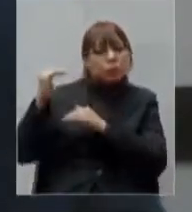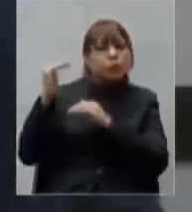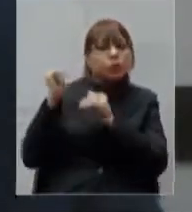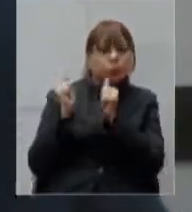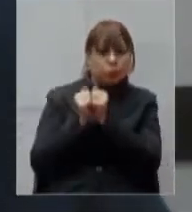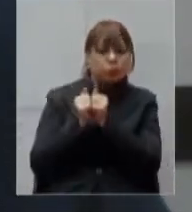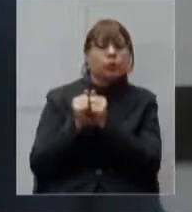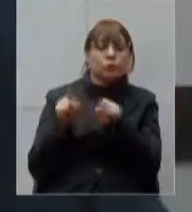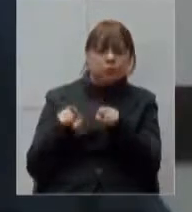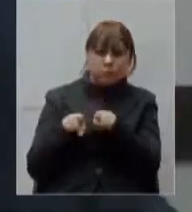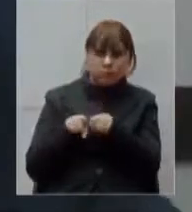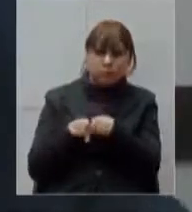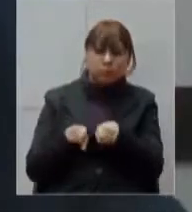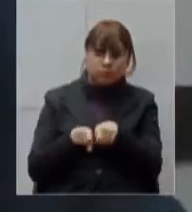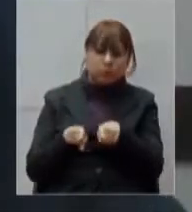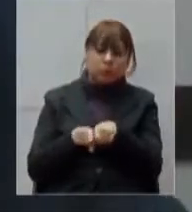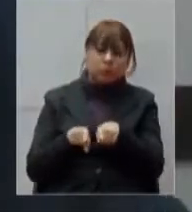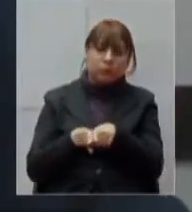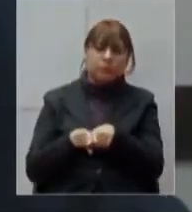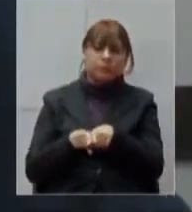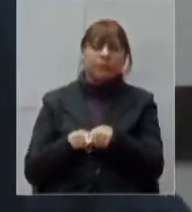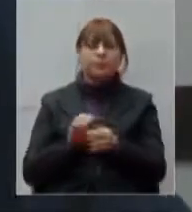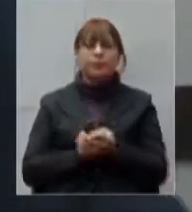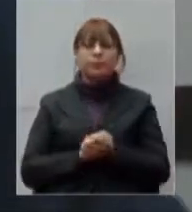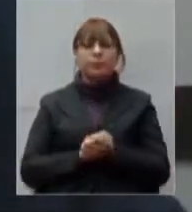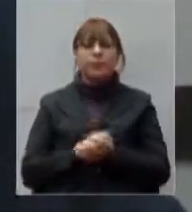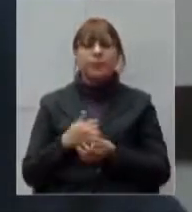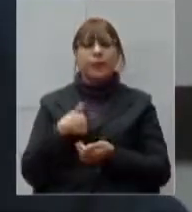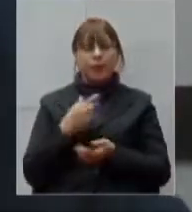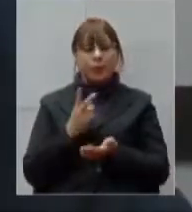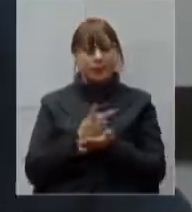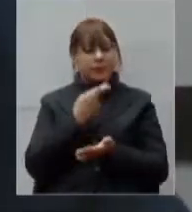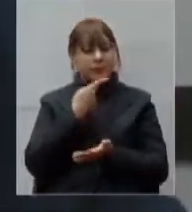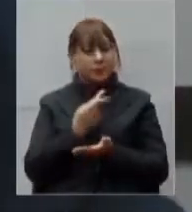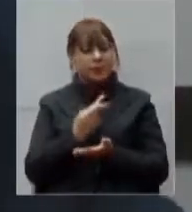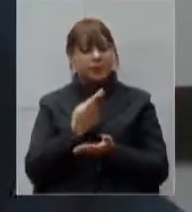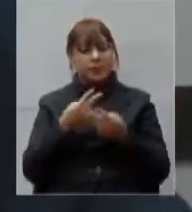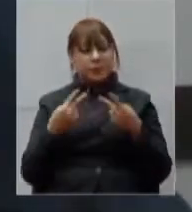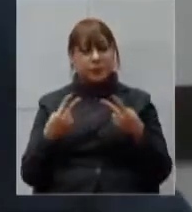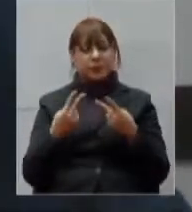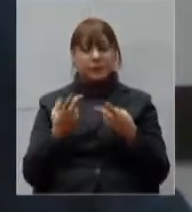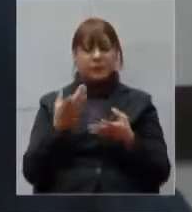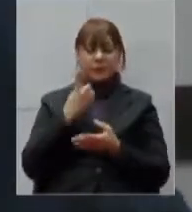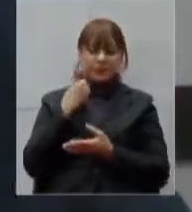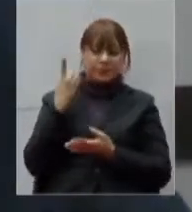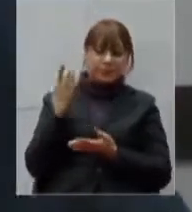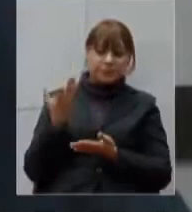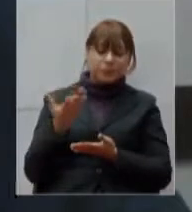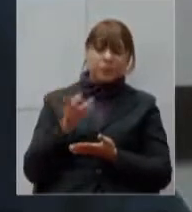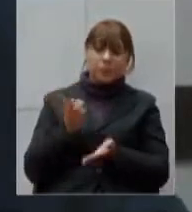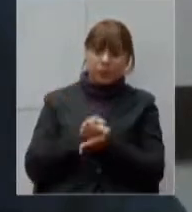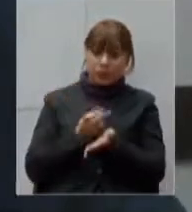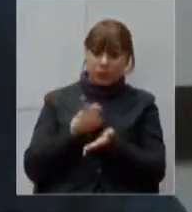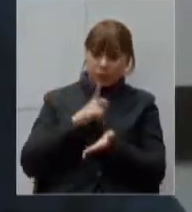está bastante contemplada aqui e eu tenho dito uma frase deputado Marquinhos enquanto tiver